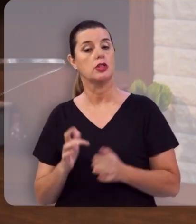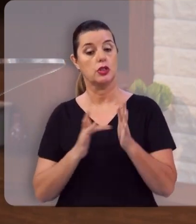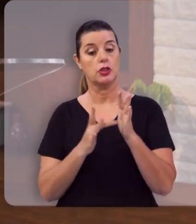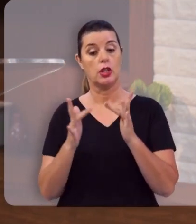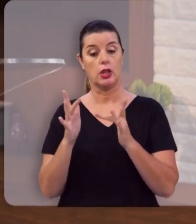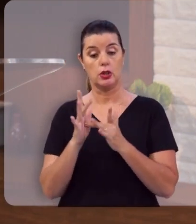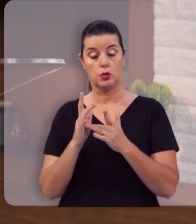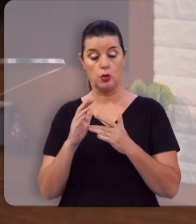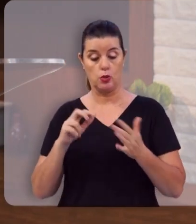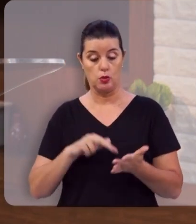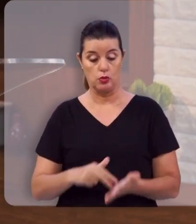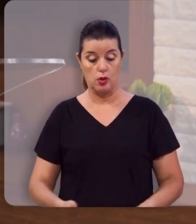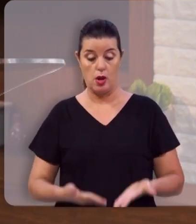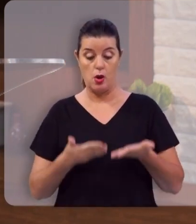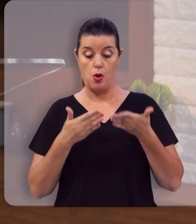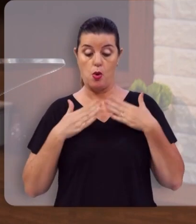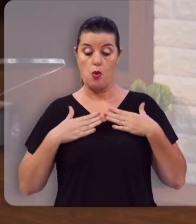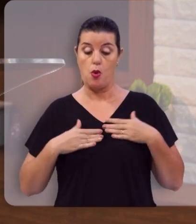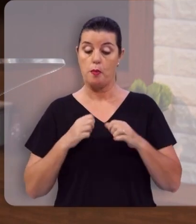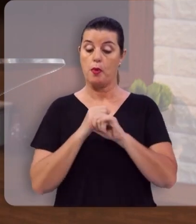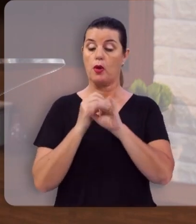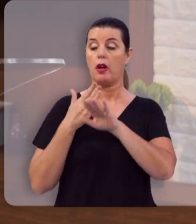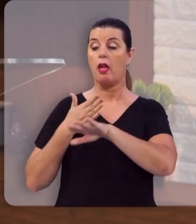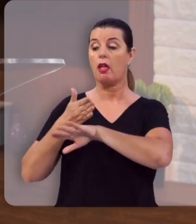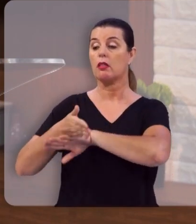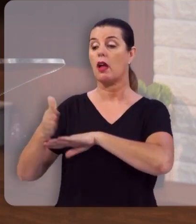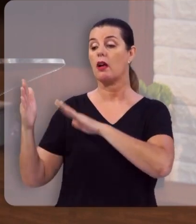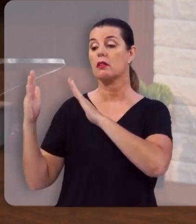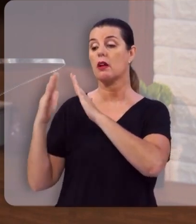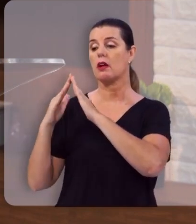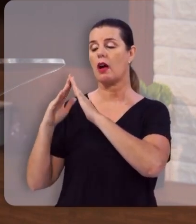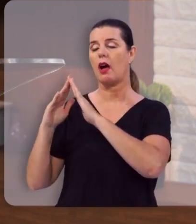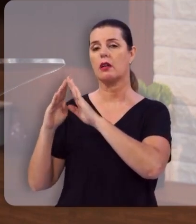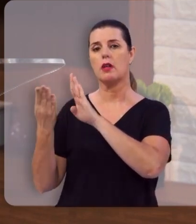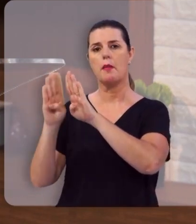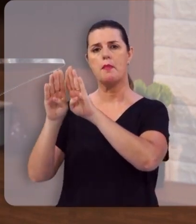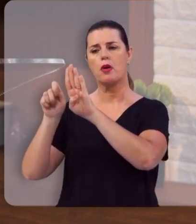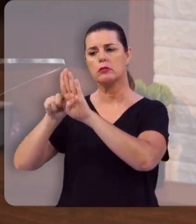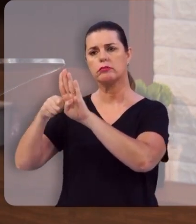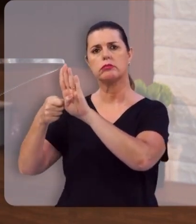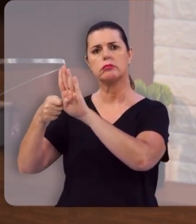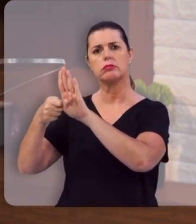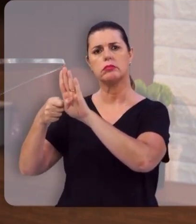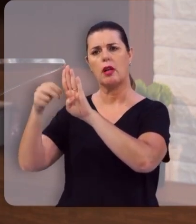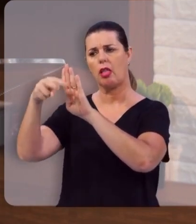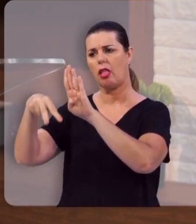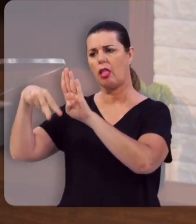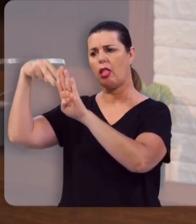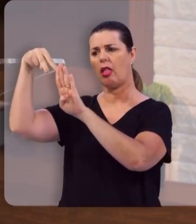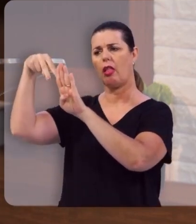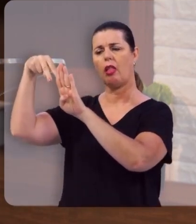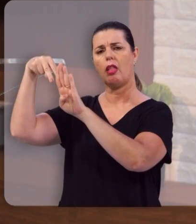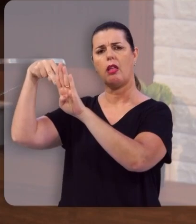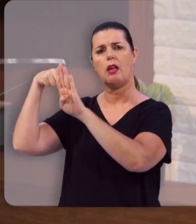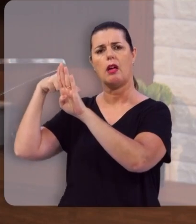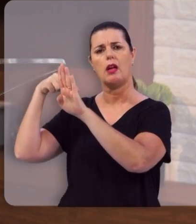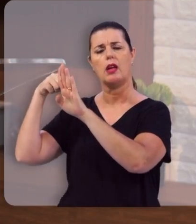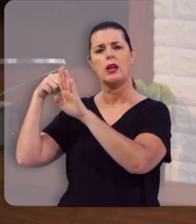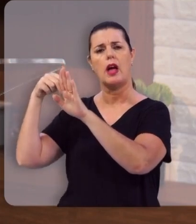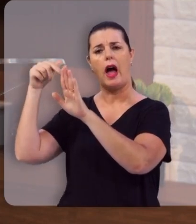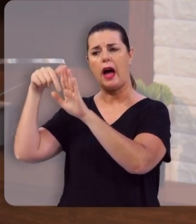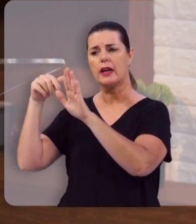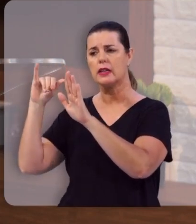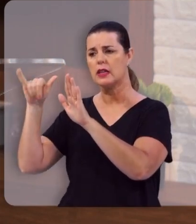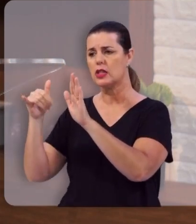com o corpo ressuscitado, o corpo de glória, ele entrava numa casa com a porta trancada e saía aqui de Jerusalém e aparecia lá na